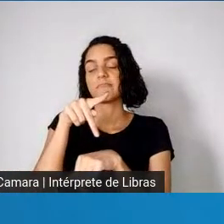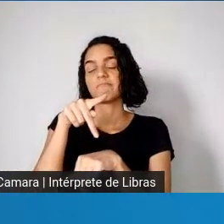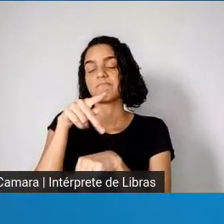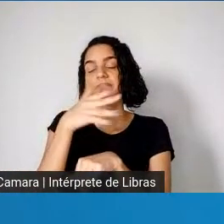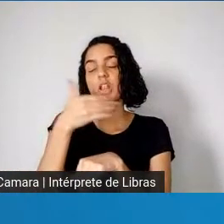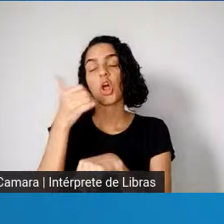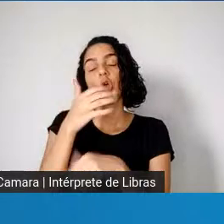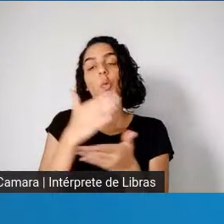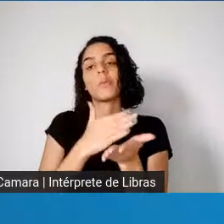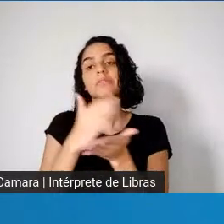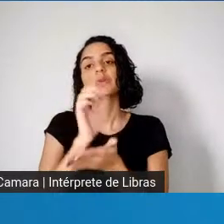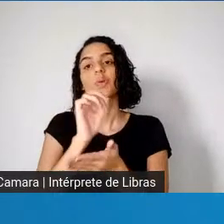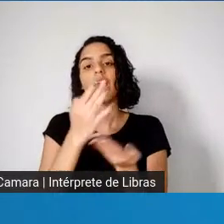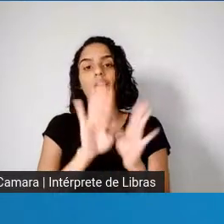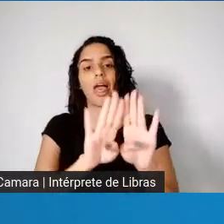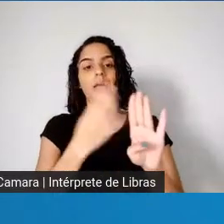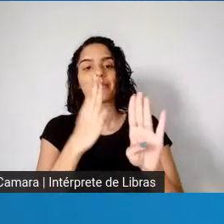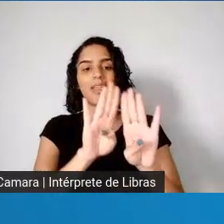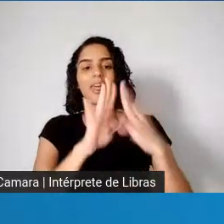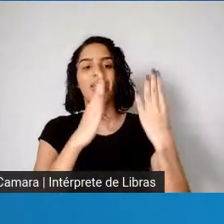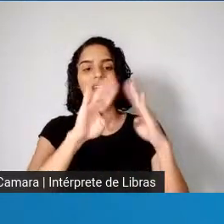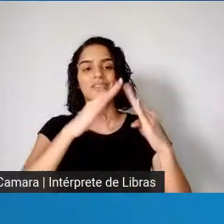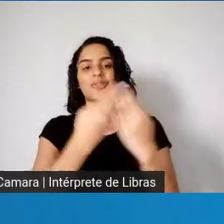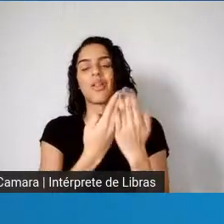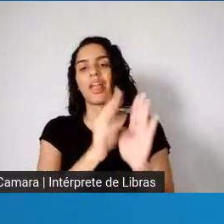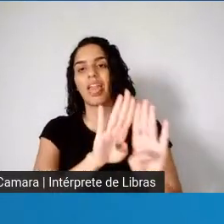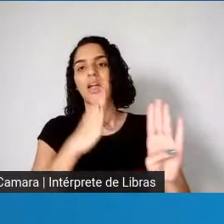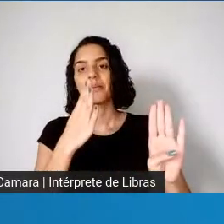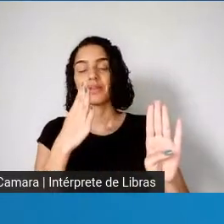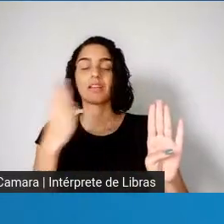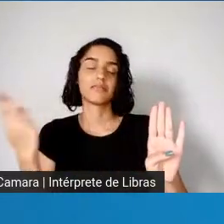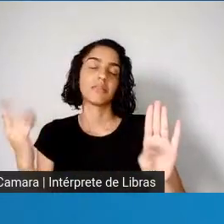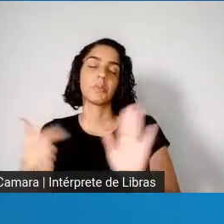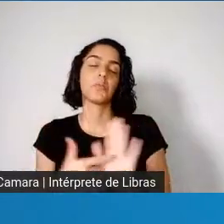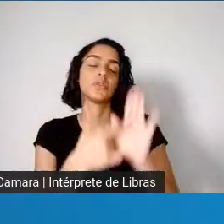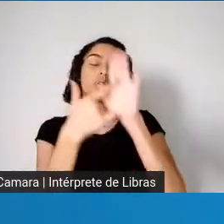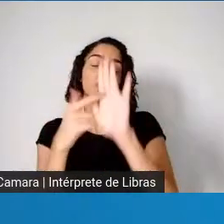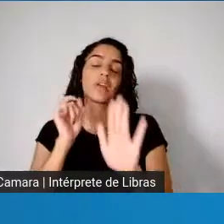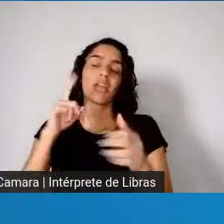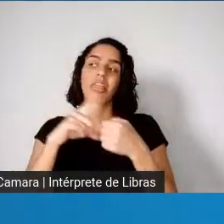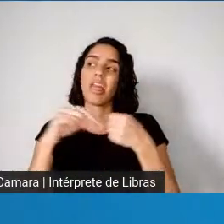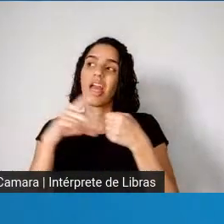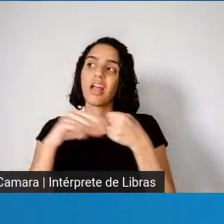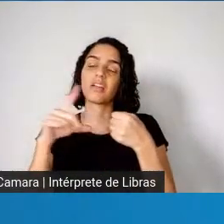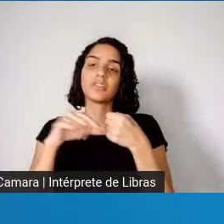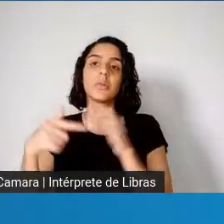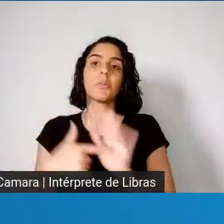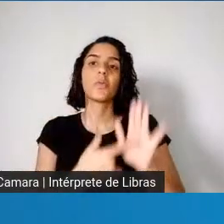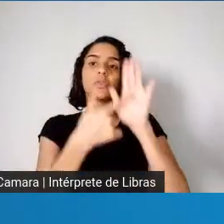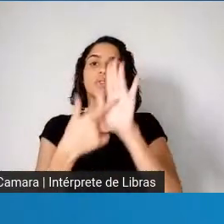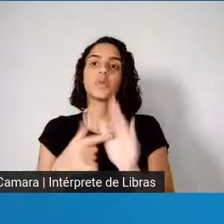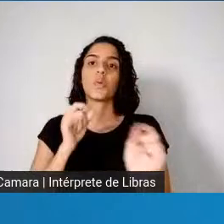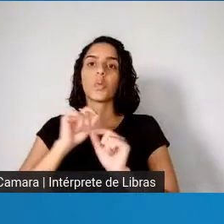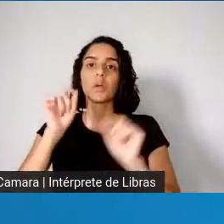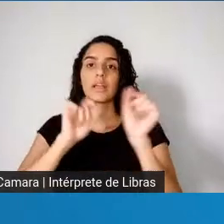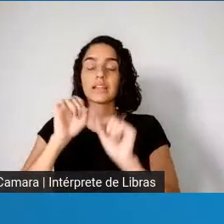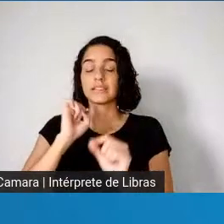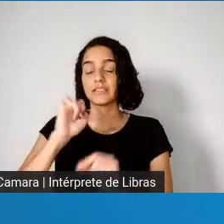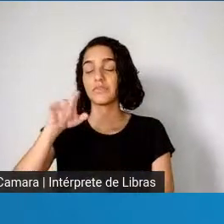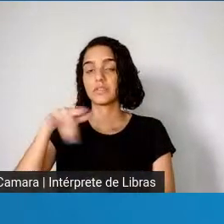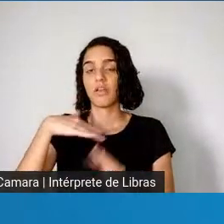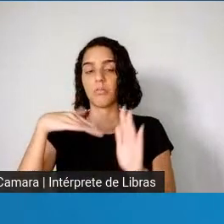mostraram várias, tem vários artigos publicados, né? Mostrando, quando você adota as medidas de